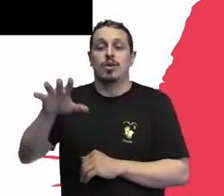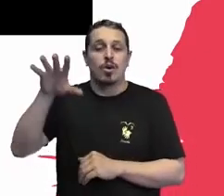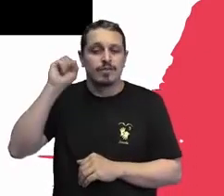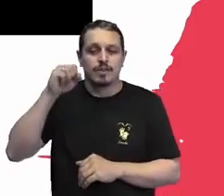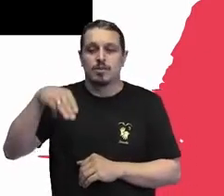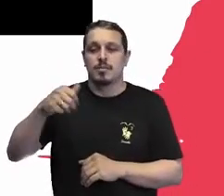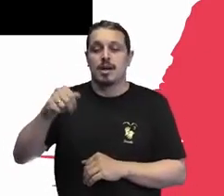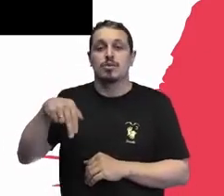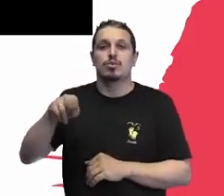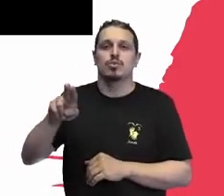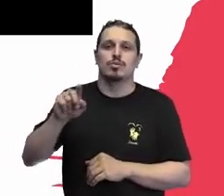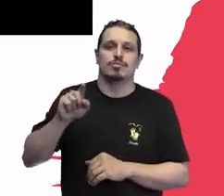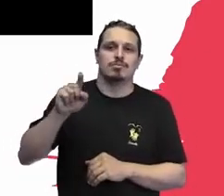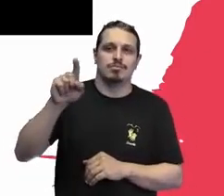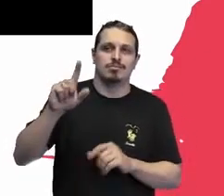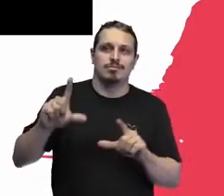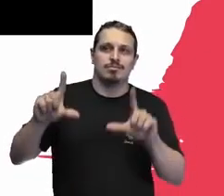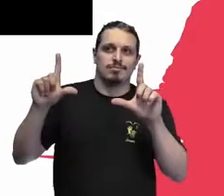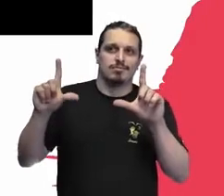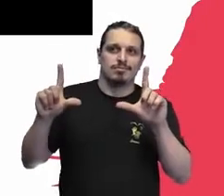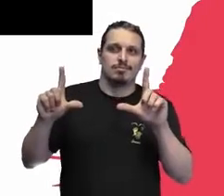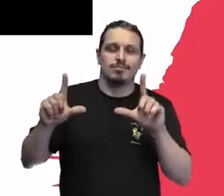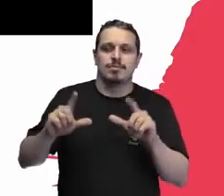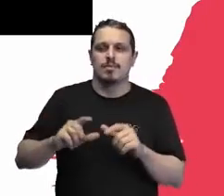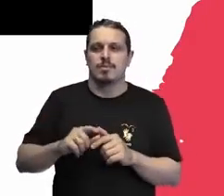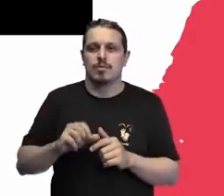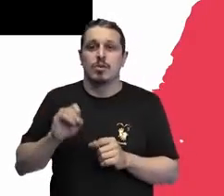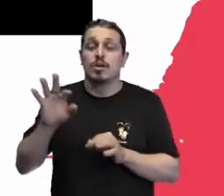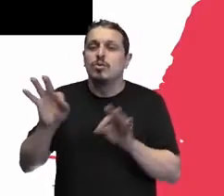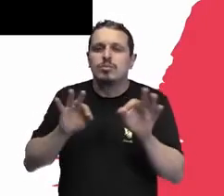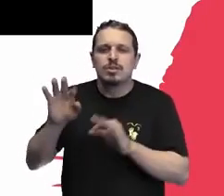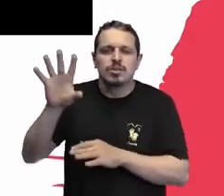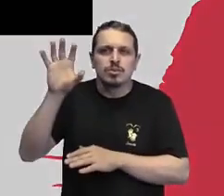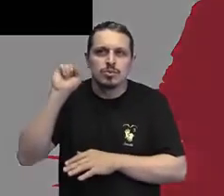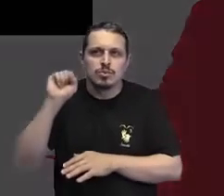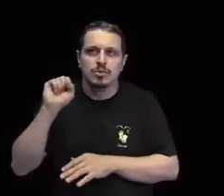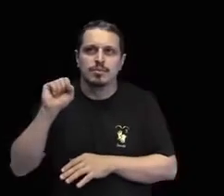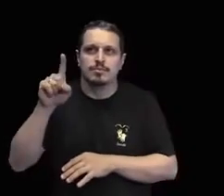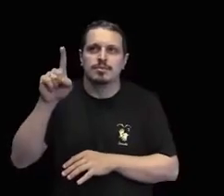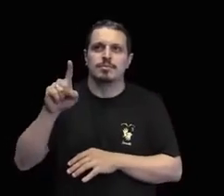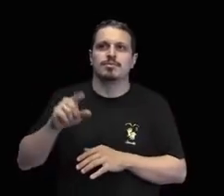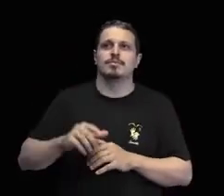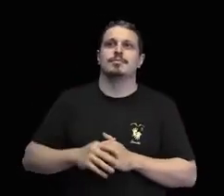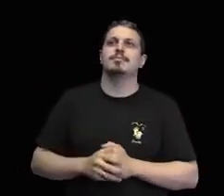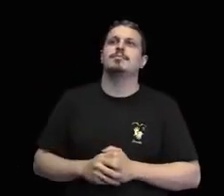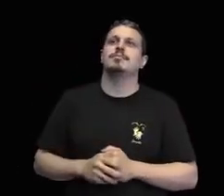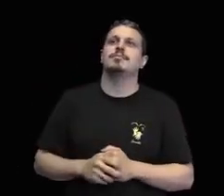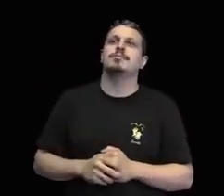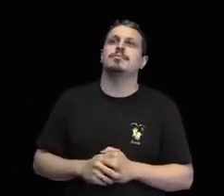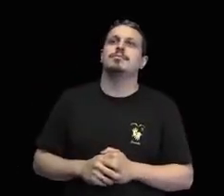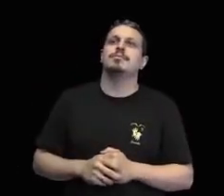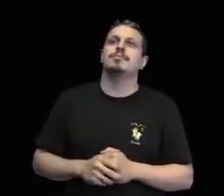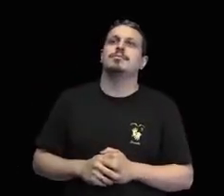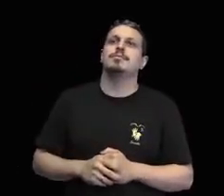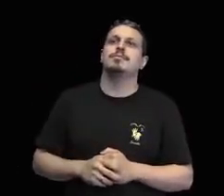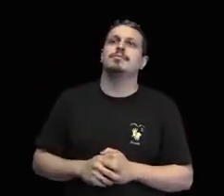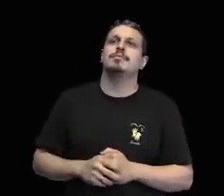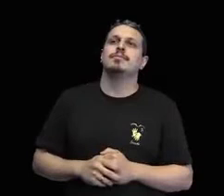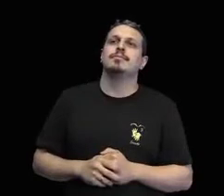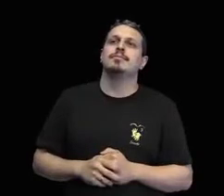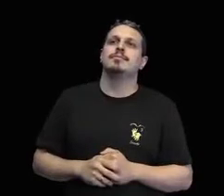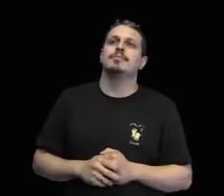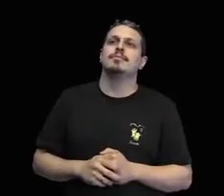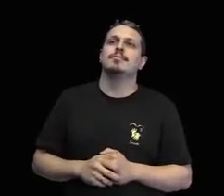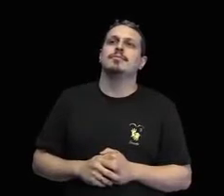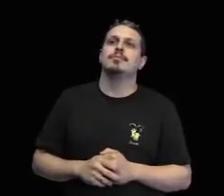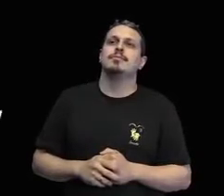está no nosso projeto piloto. É um áudio. Se puder passar. É só clicar em O sonho de morar sozinha é